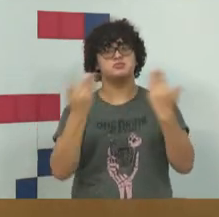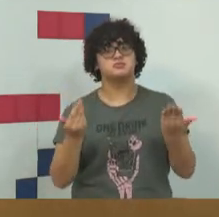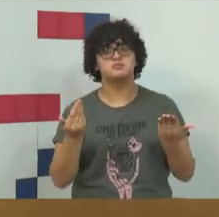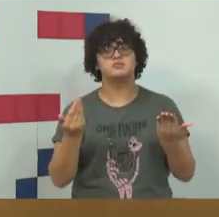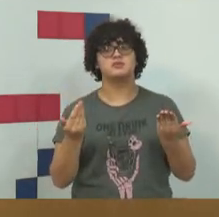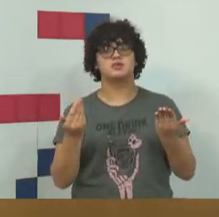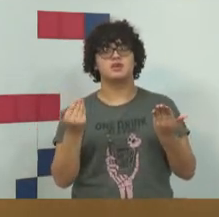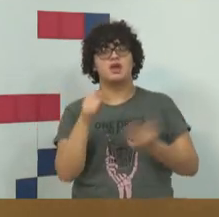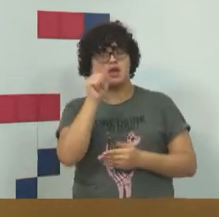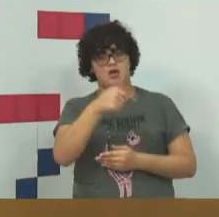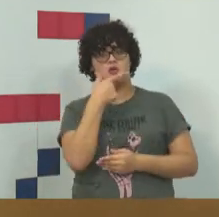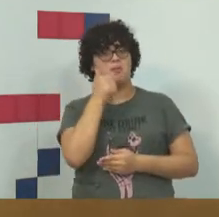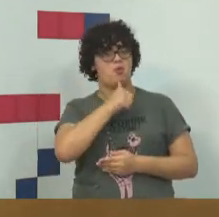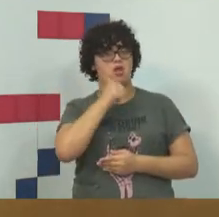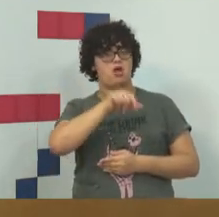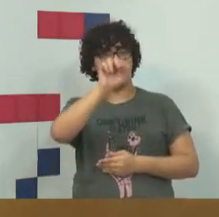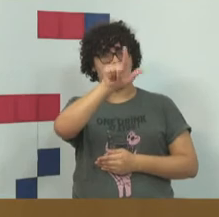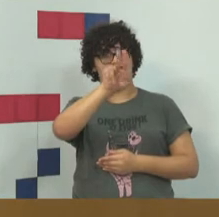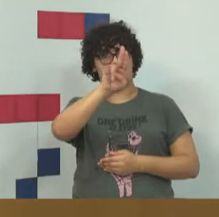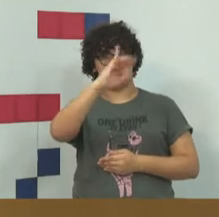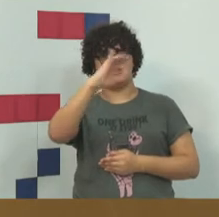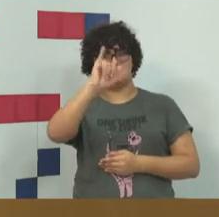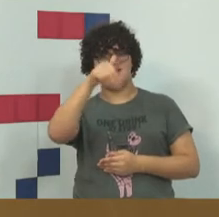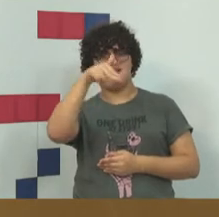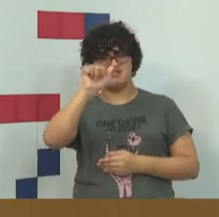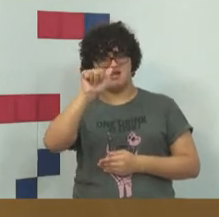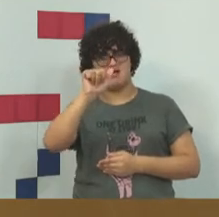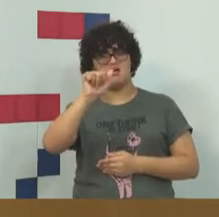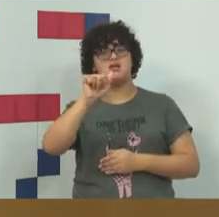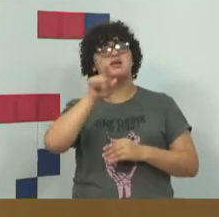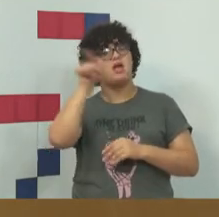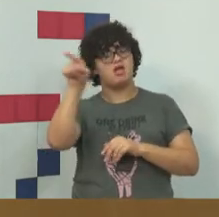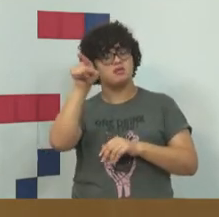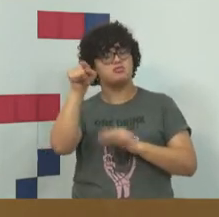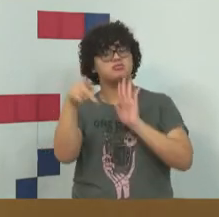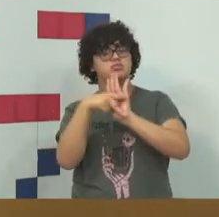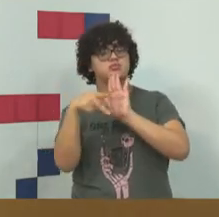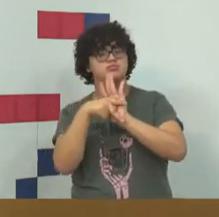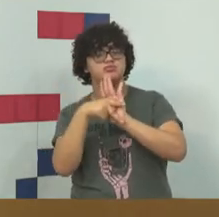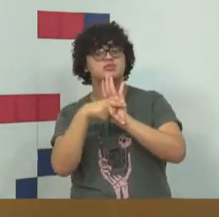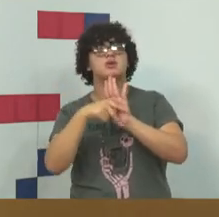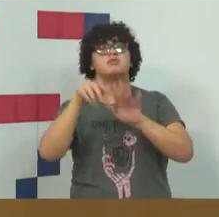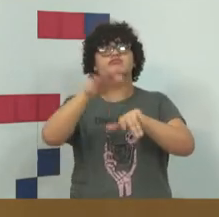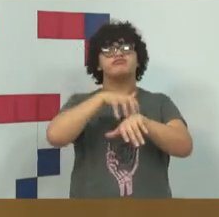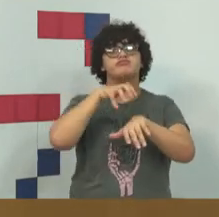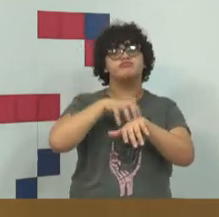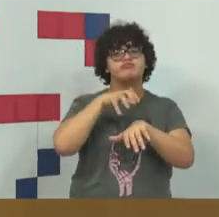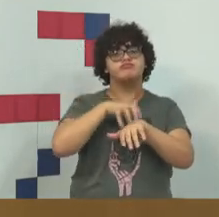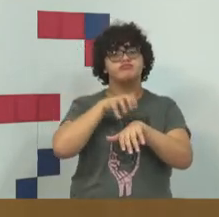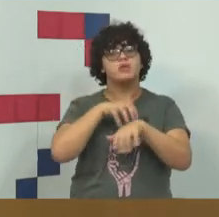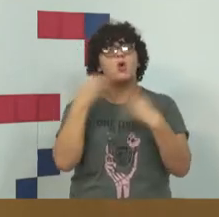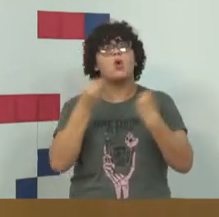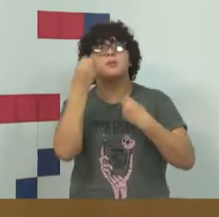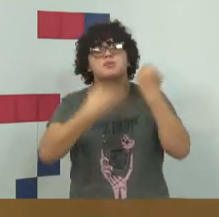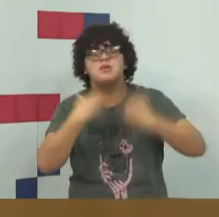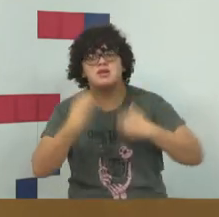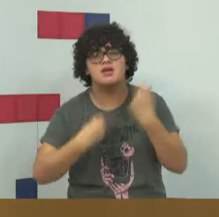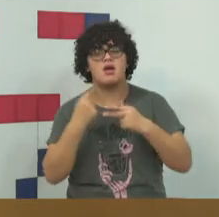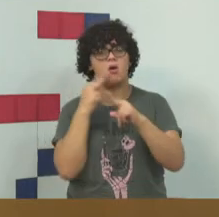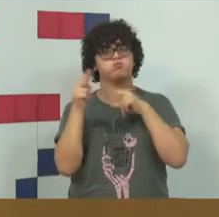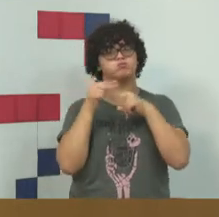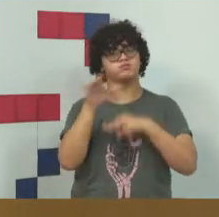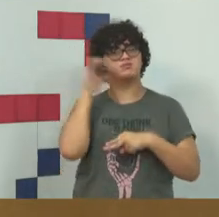A Luciana Martins, lá de Santo Amaro, ela pede especificamente para a Marcela falar sobre a vedação anonimato